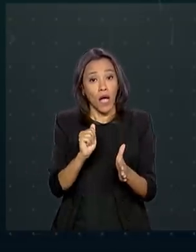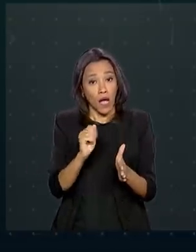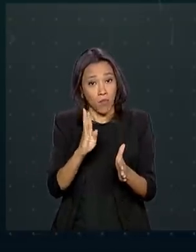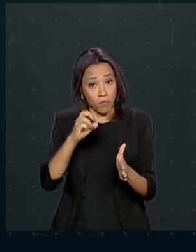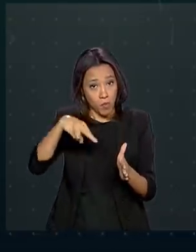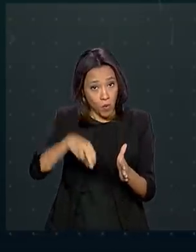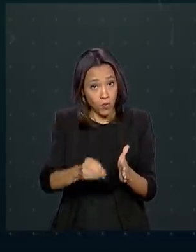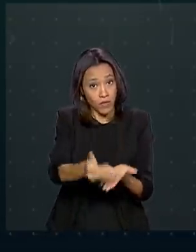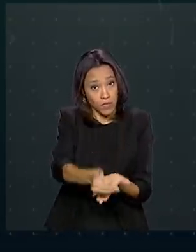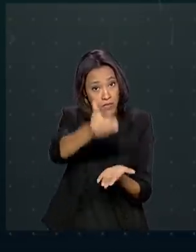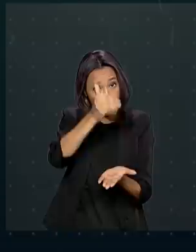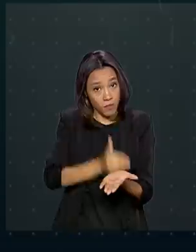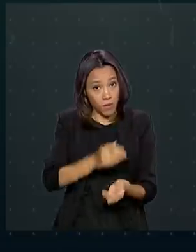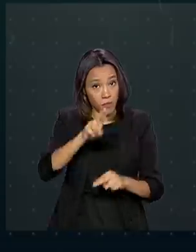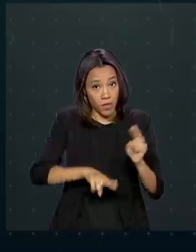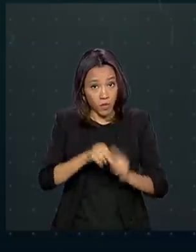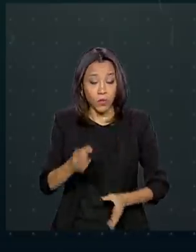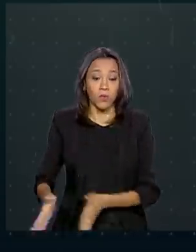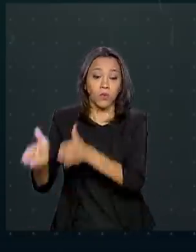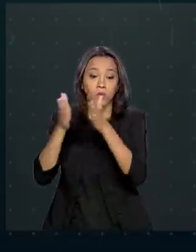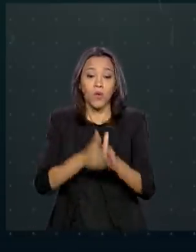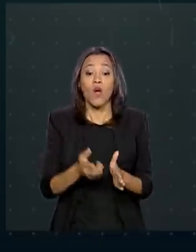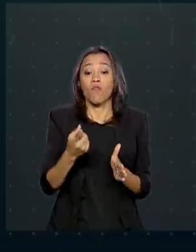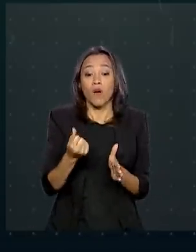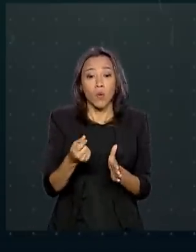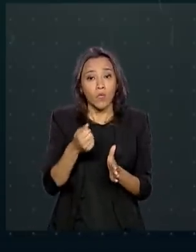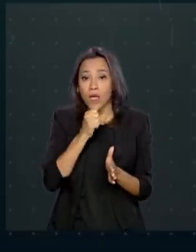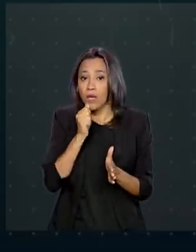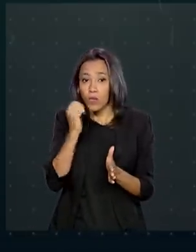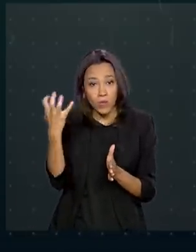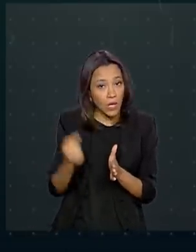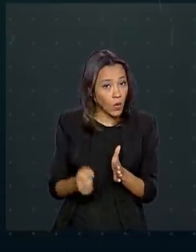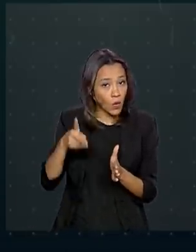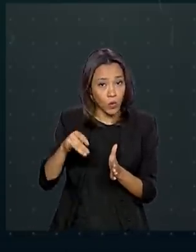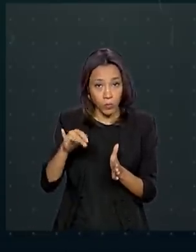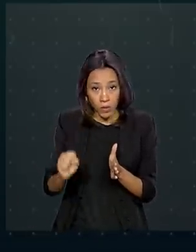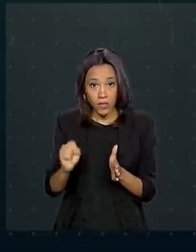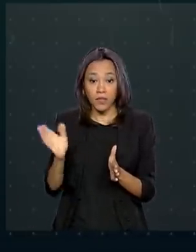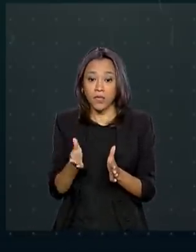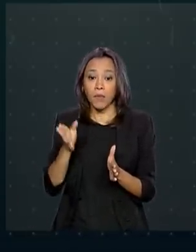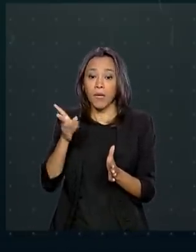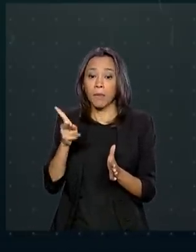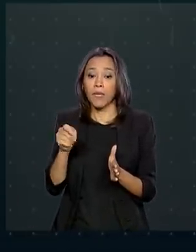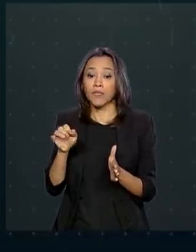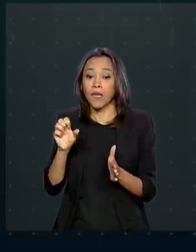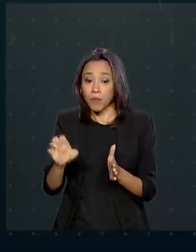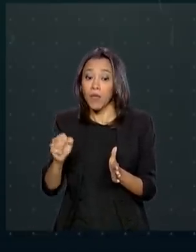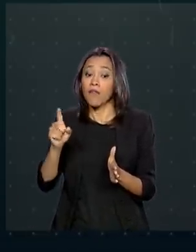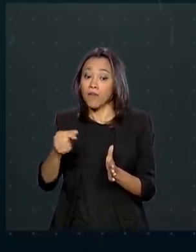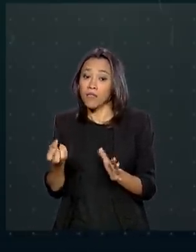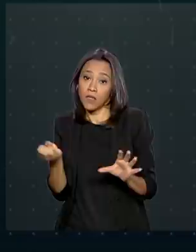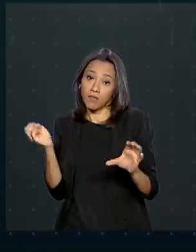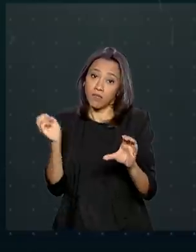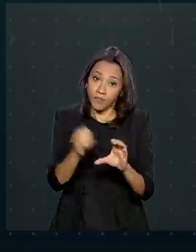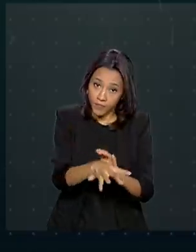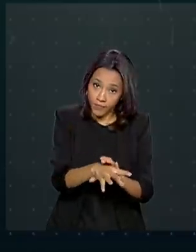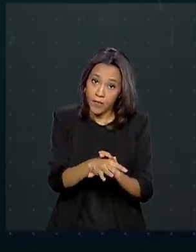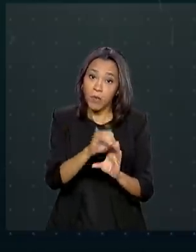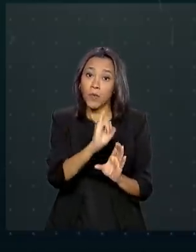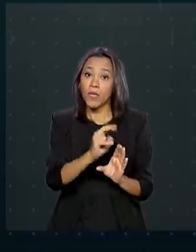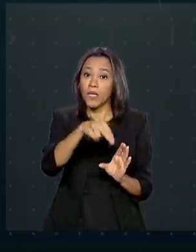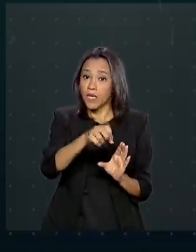Valores não sacados do PIS-PASEP serão transferidos para o FGTS para permitir novos saques.